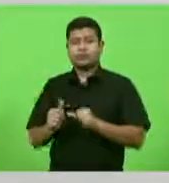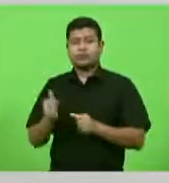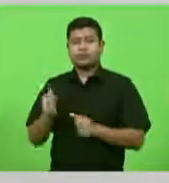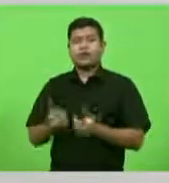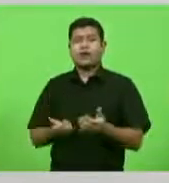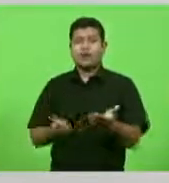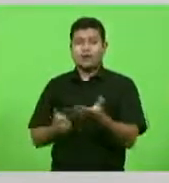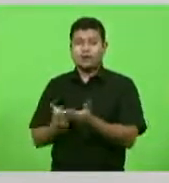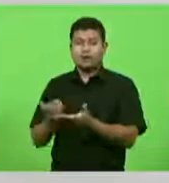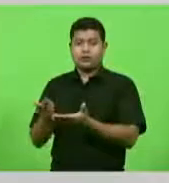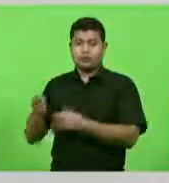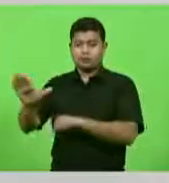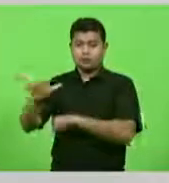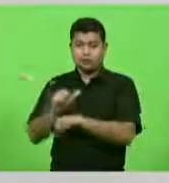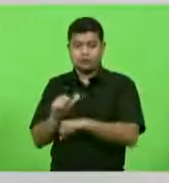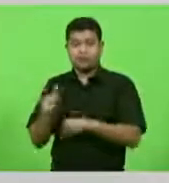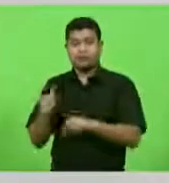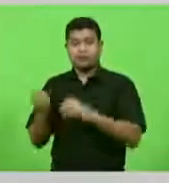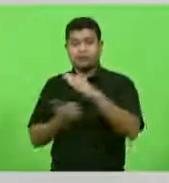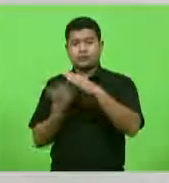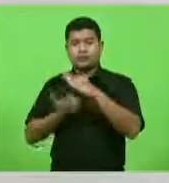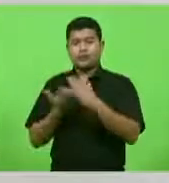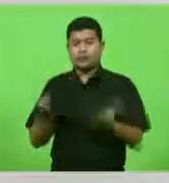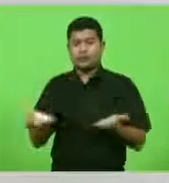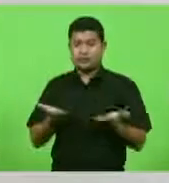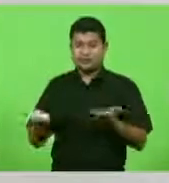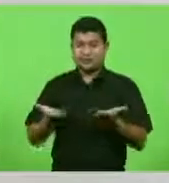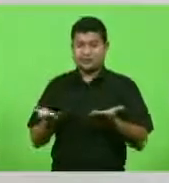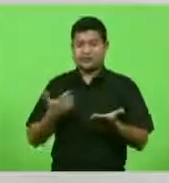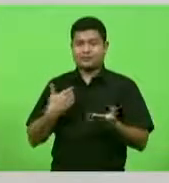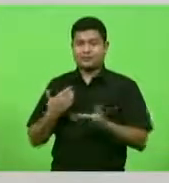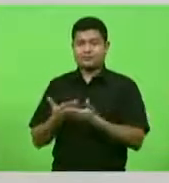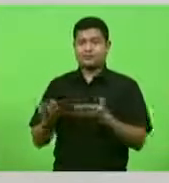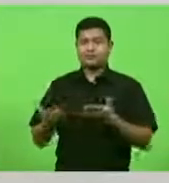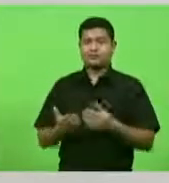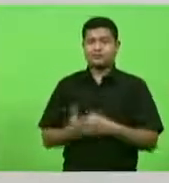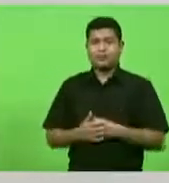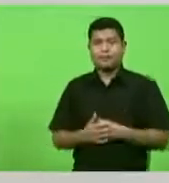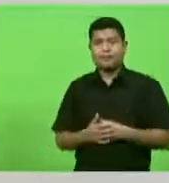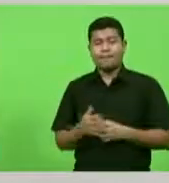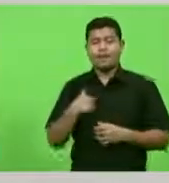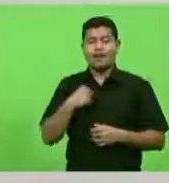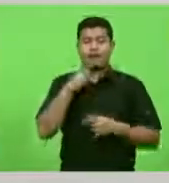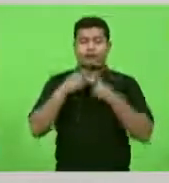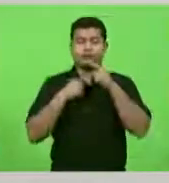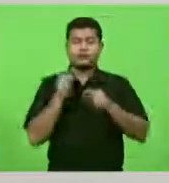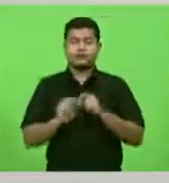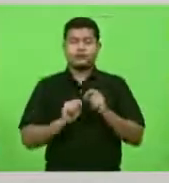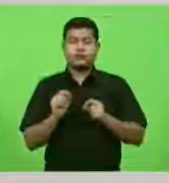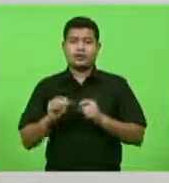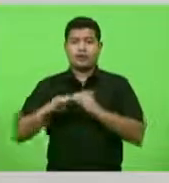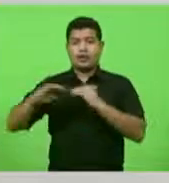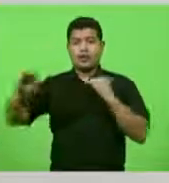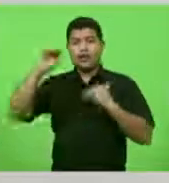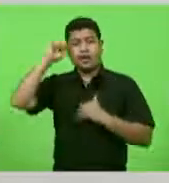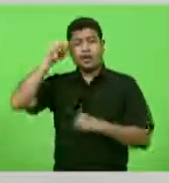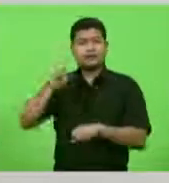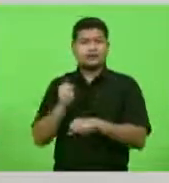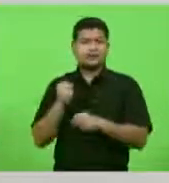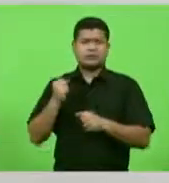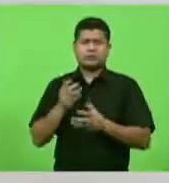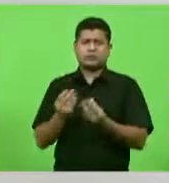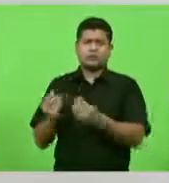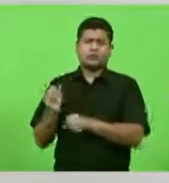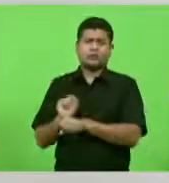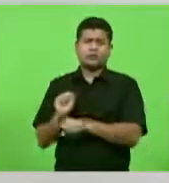aliás, licitar, contratar essa empresa e fazer essa atualização. O que me deixa, assim, um pouco na dúvida, que essa pavimentação que é aguardada há tantos anos